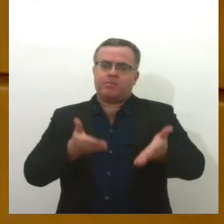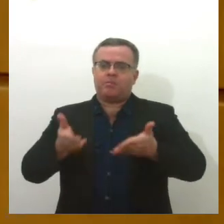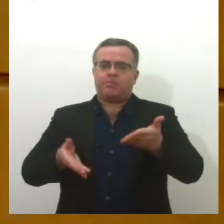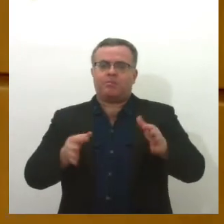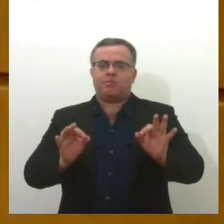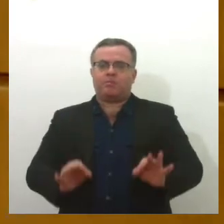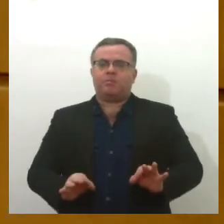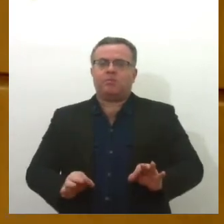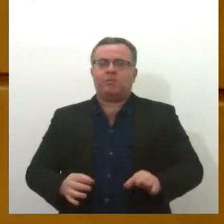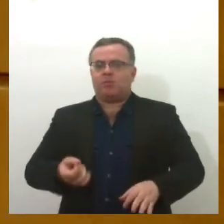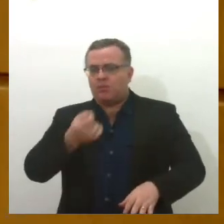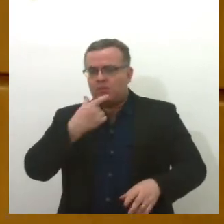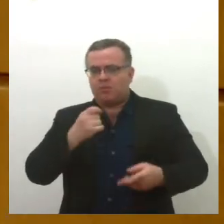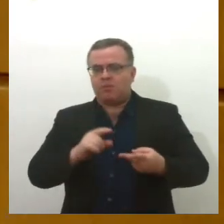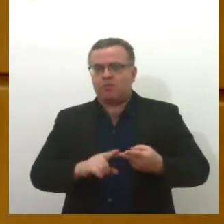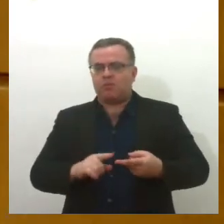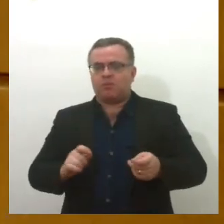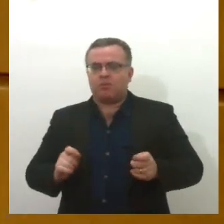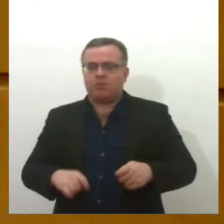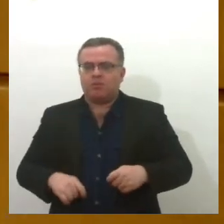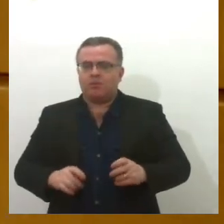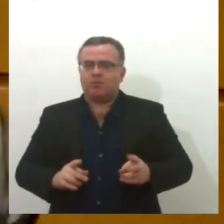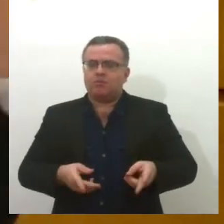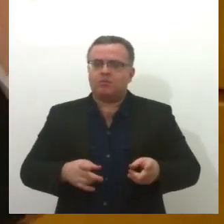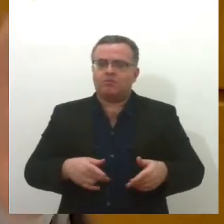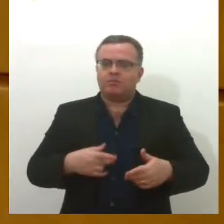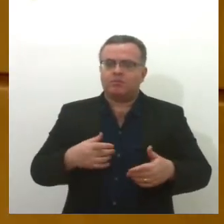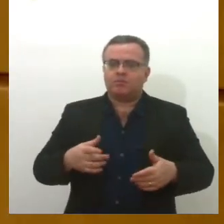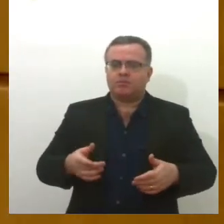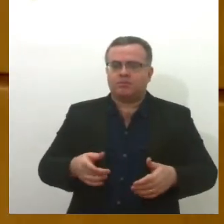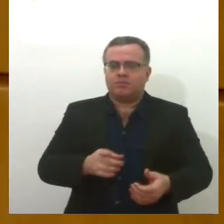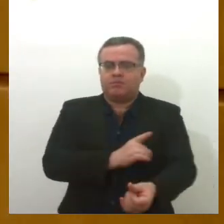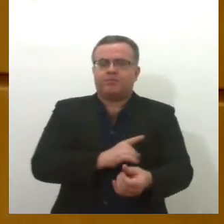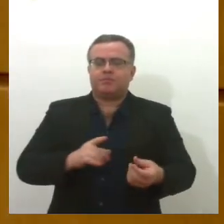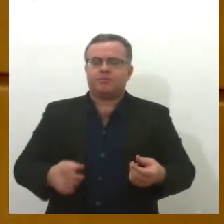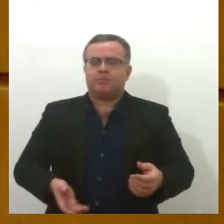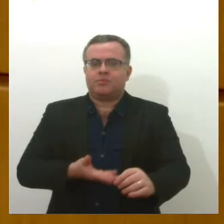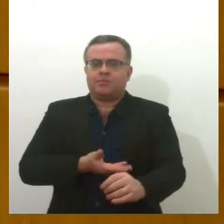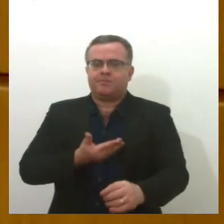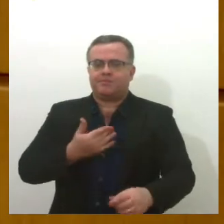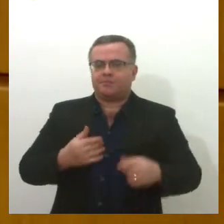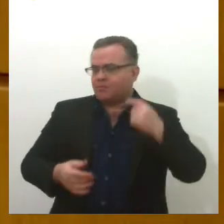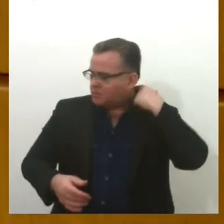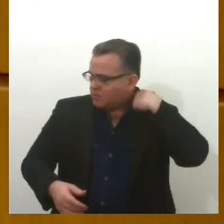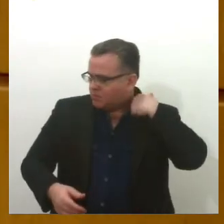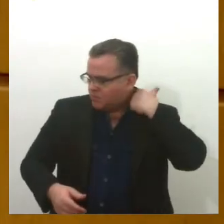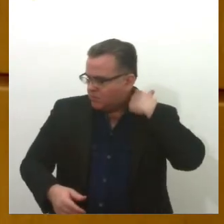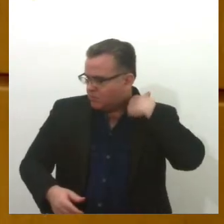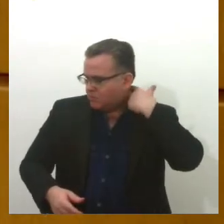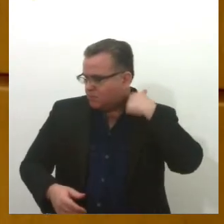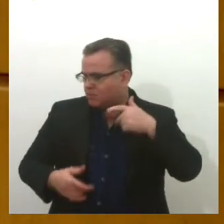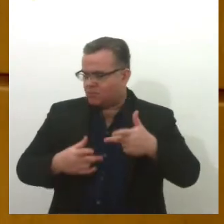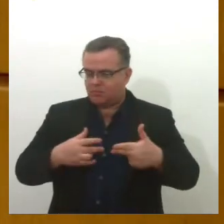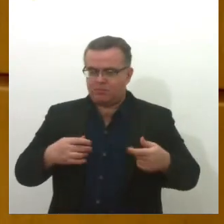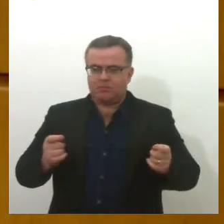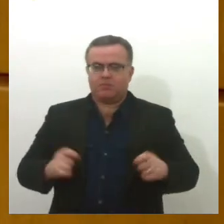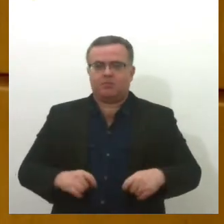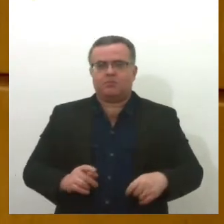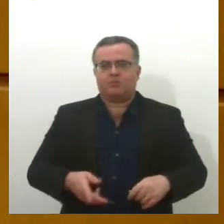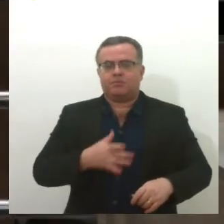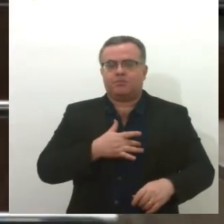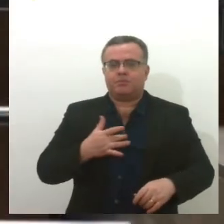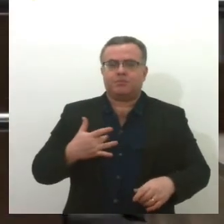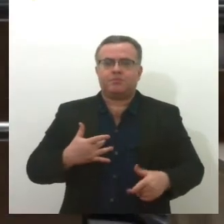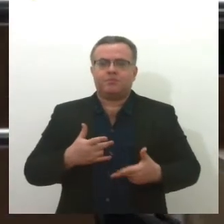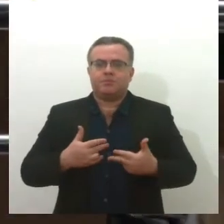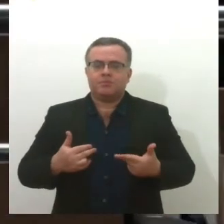da medicação, aquele que tem problemas de diabetes, problemas de depressão, outras questões relativas à saúde de um modo